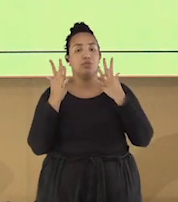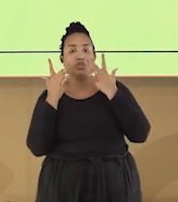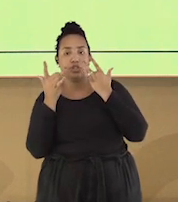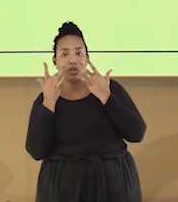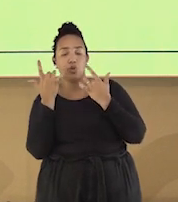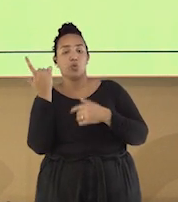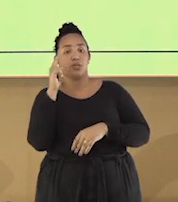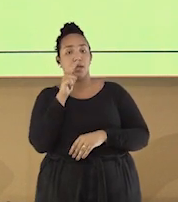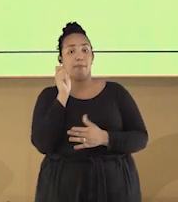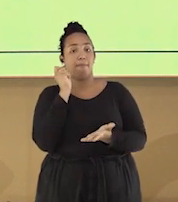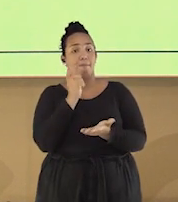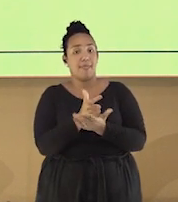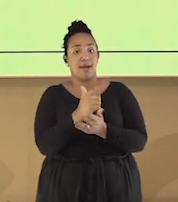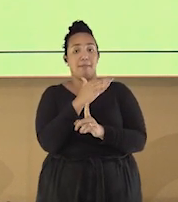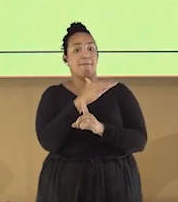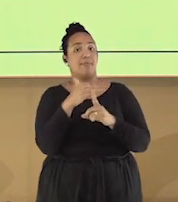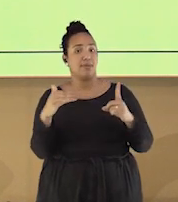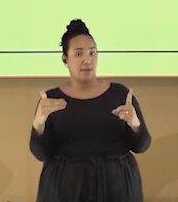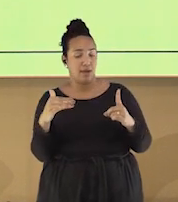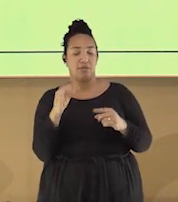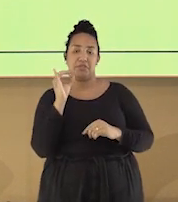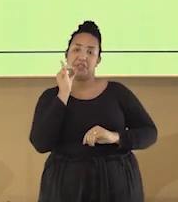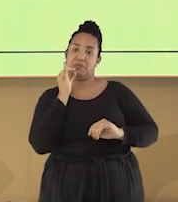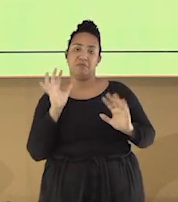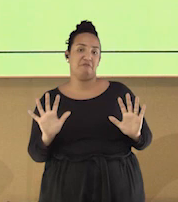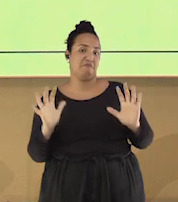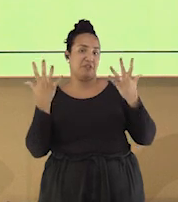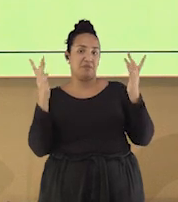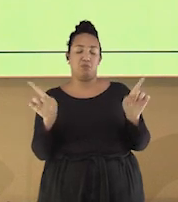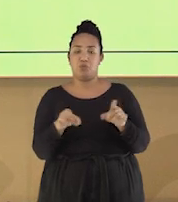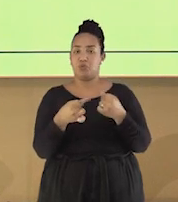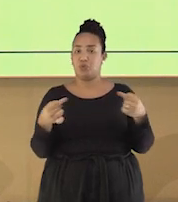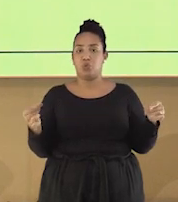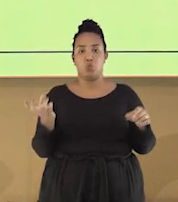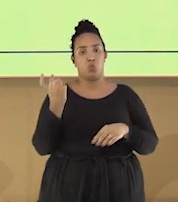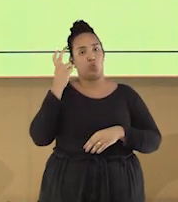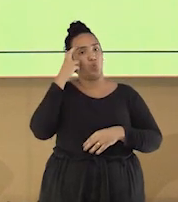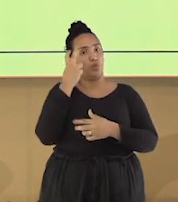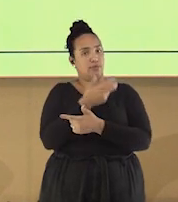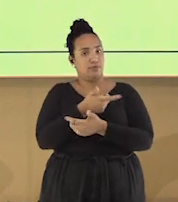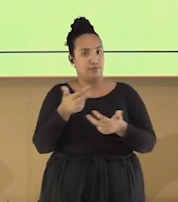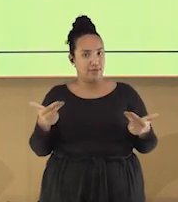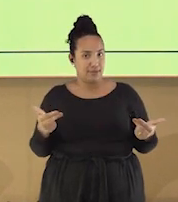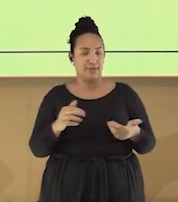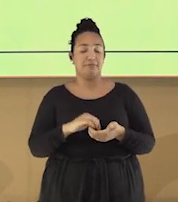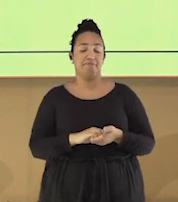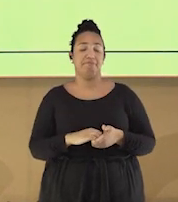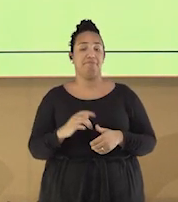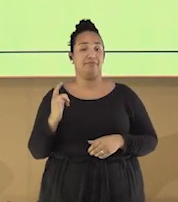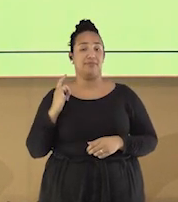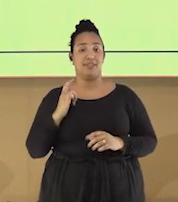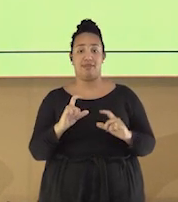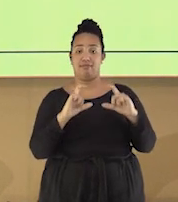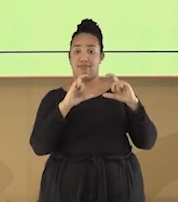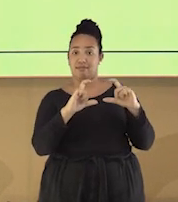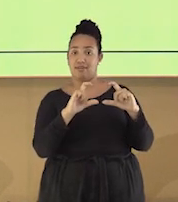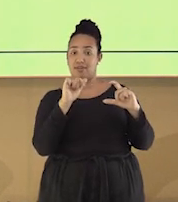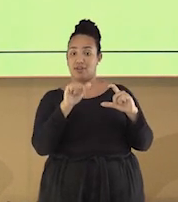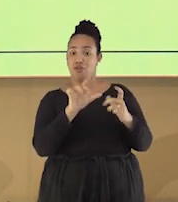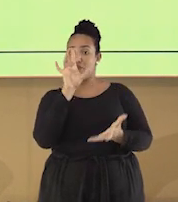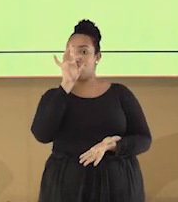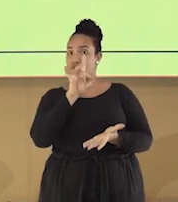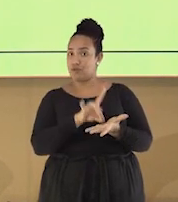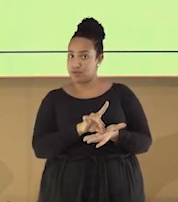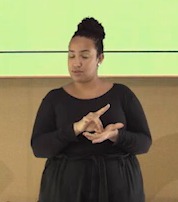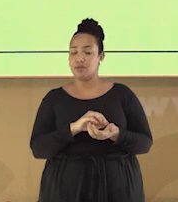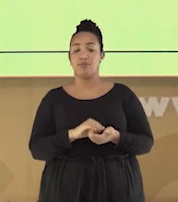teatros, parques de diversão, festivais musicais e outros eventos culturais? A carteirinha oficial dos estudantes pode